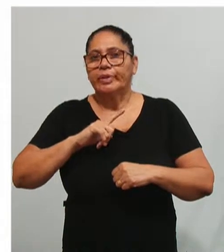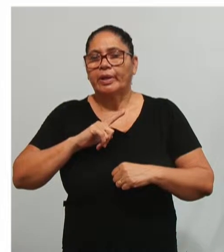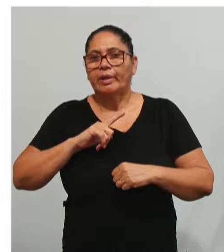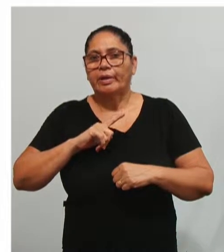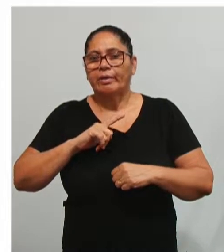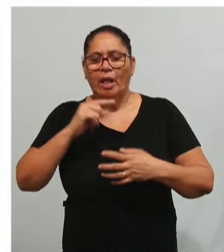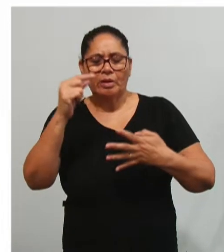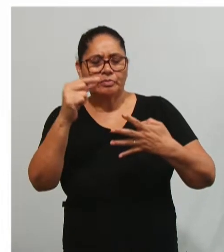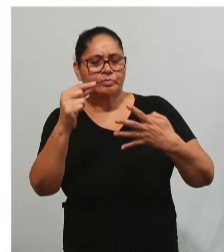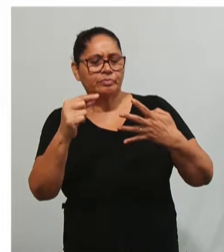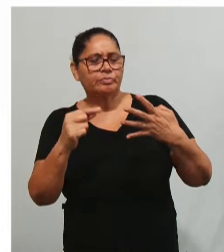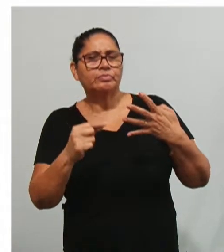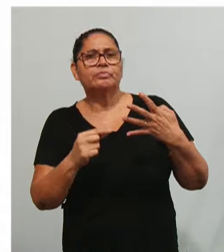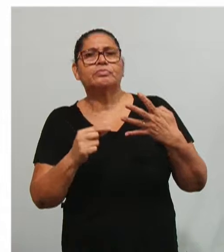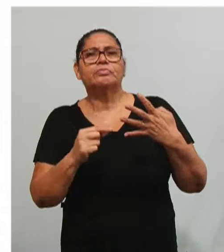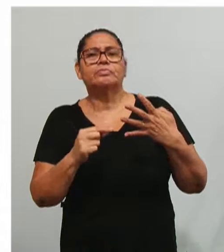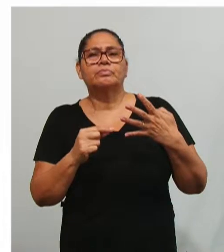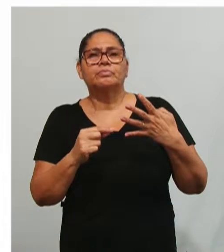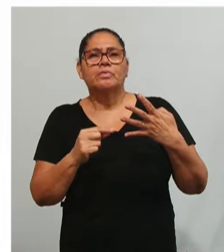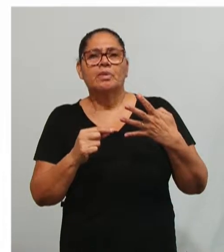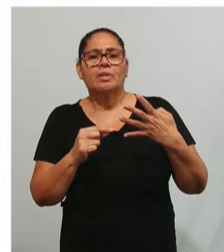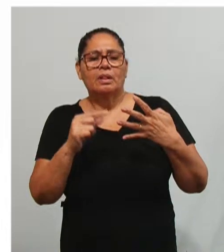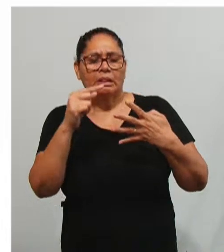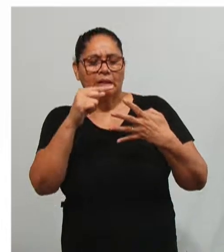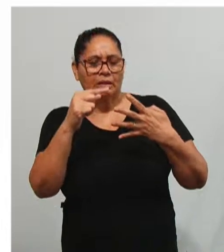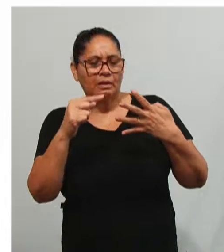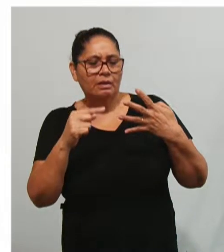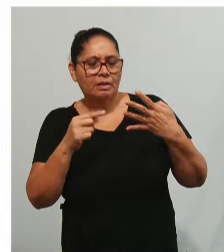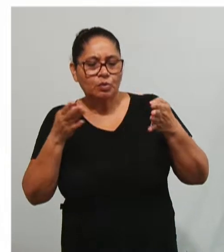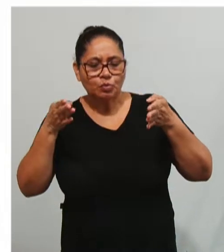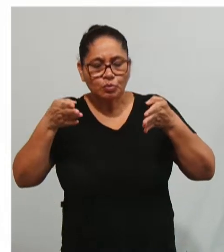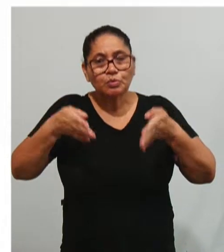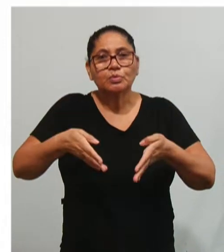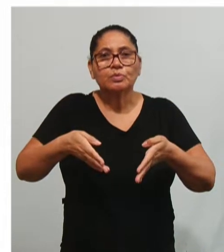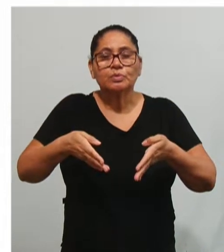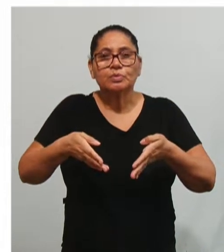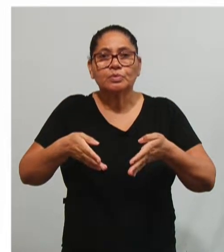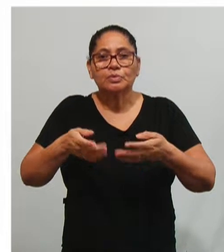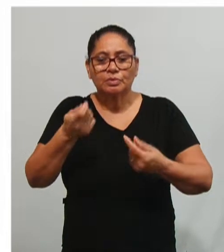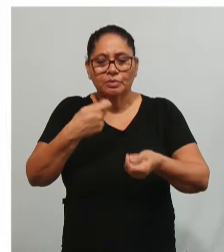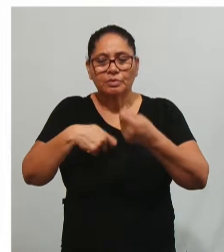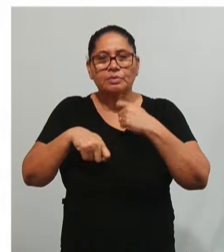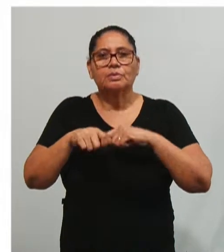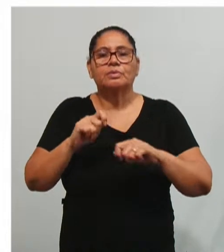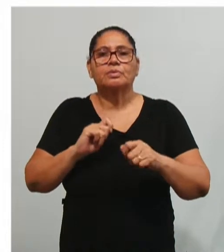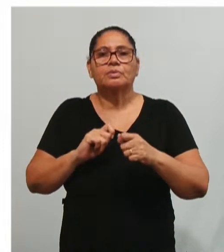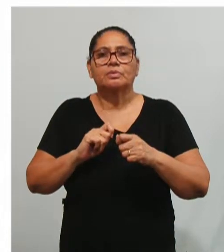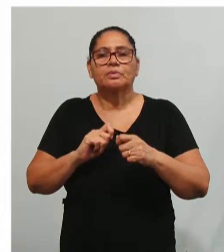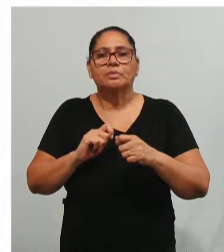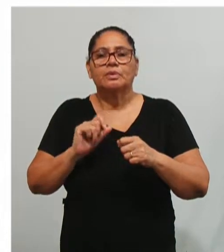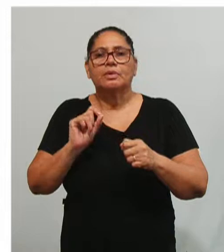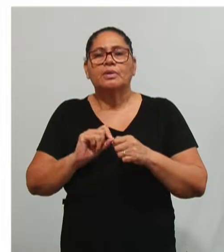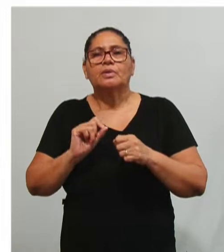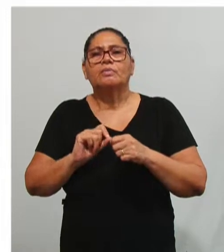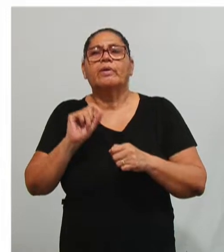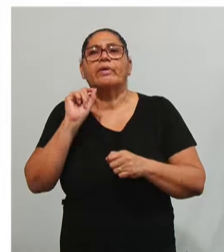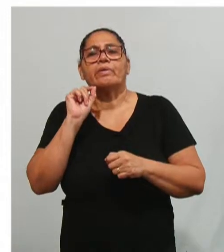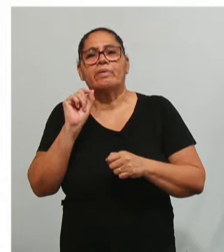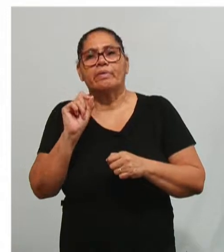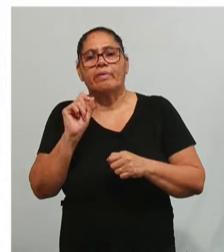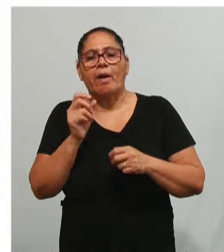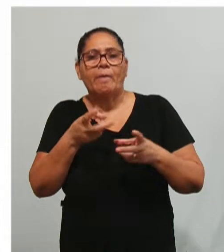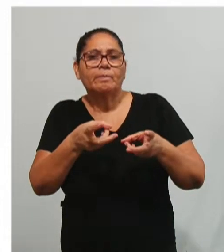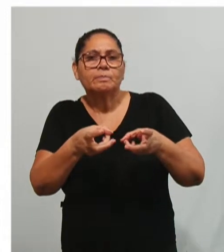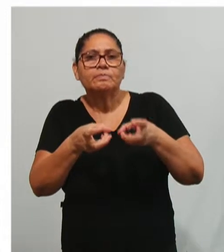compreensão da totalidade. Então, cada enfoque desse, que é um enfoque da administração, faz com que a gente